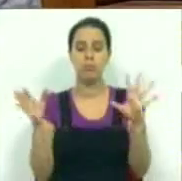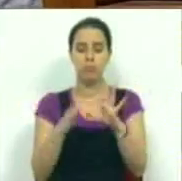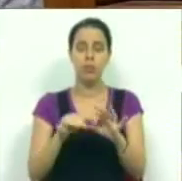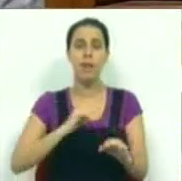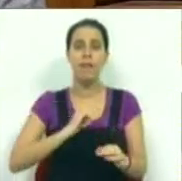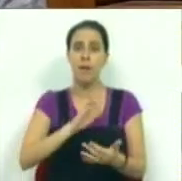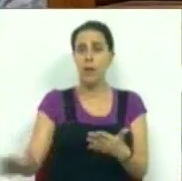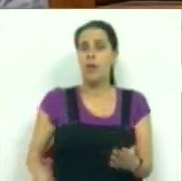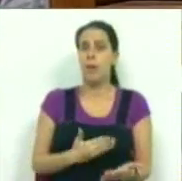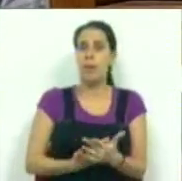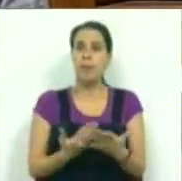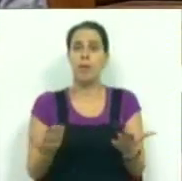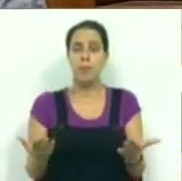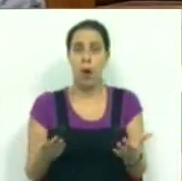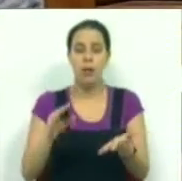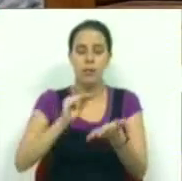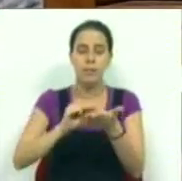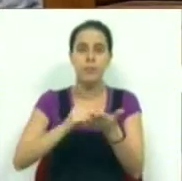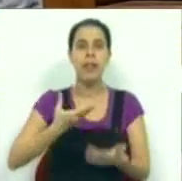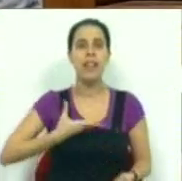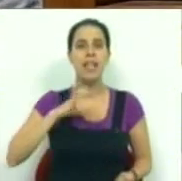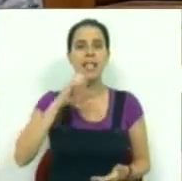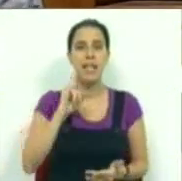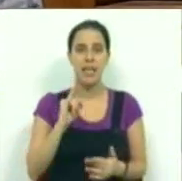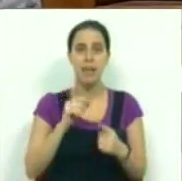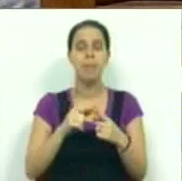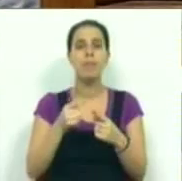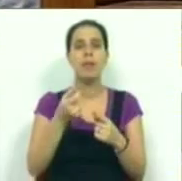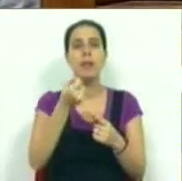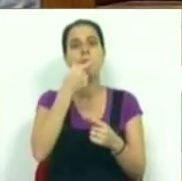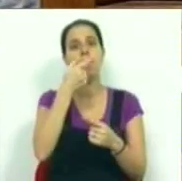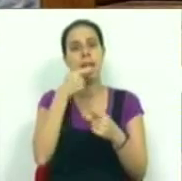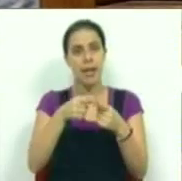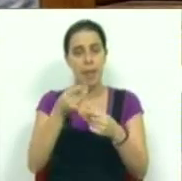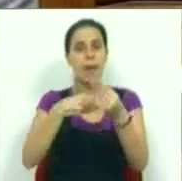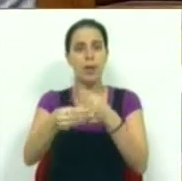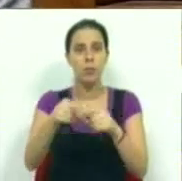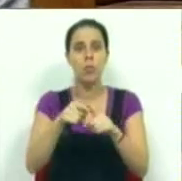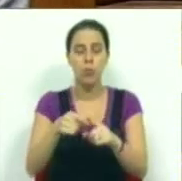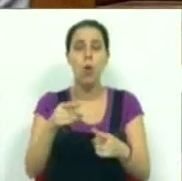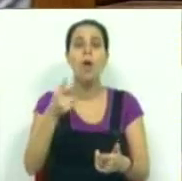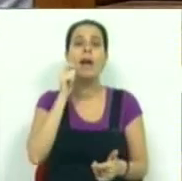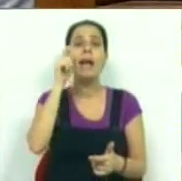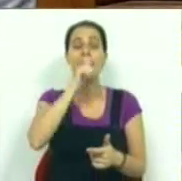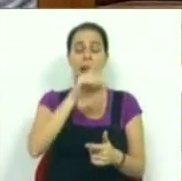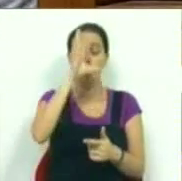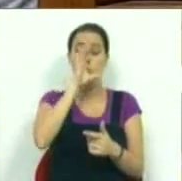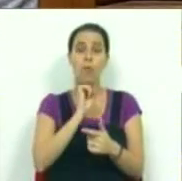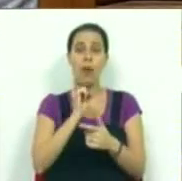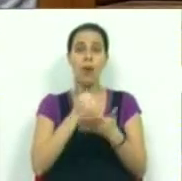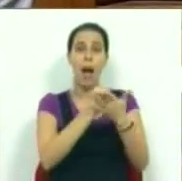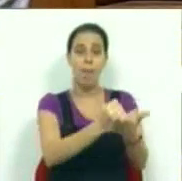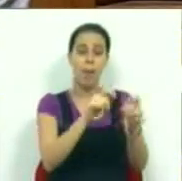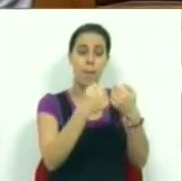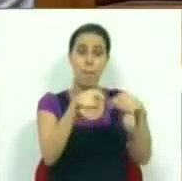às nossas propostas de prescrição por DCI e de dispensa de medicamento, os partidos que sustentam o Governo